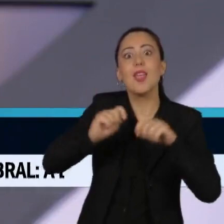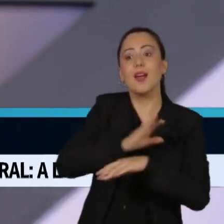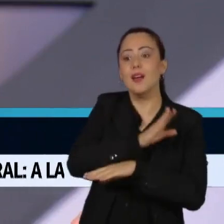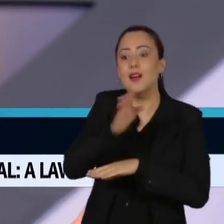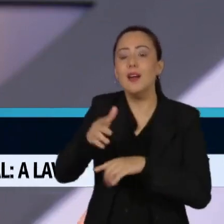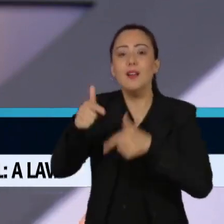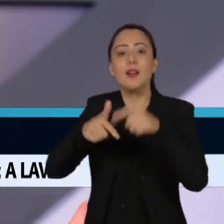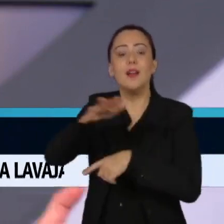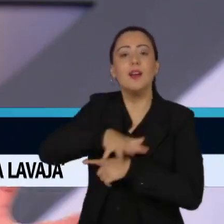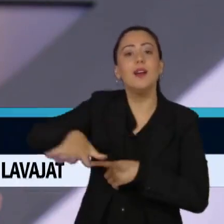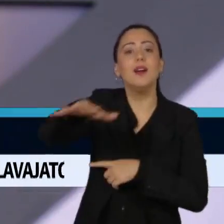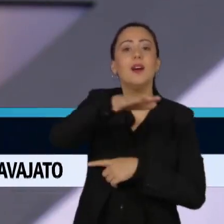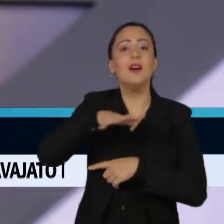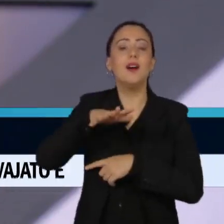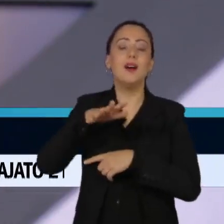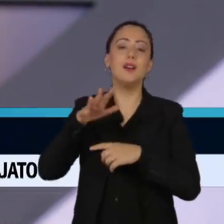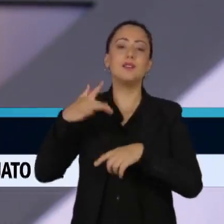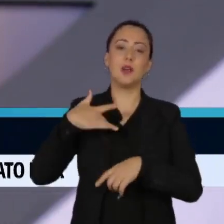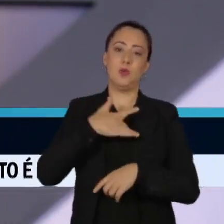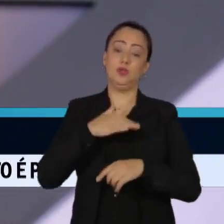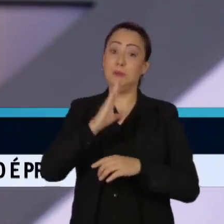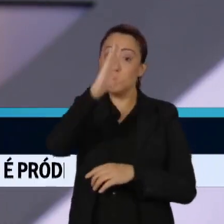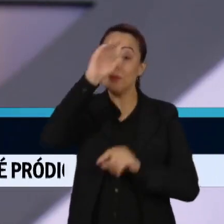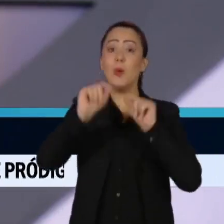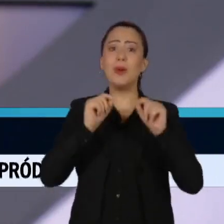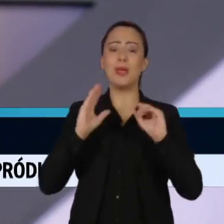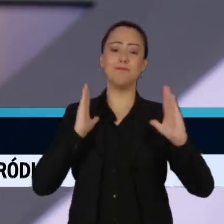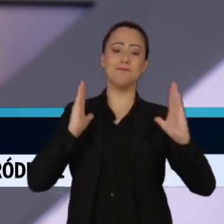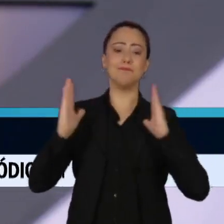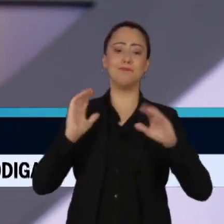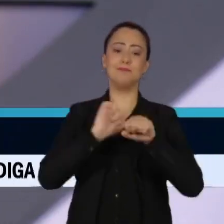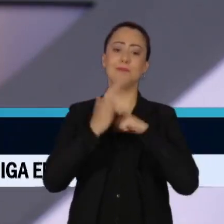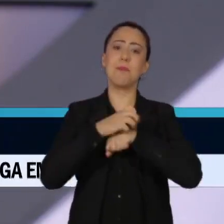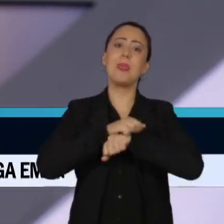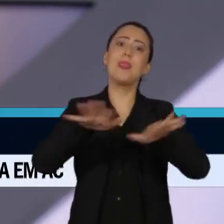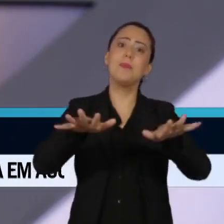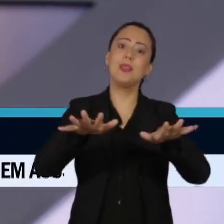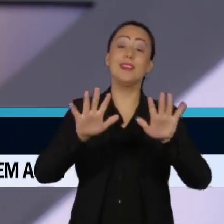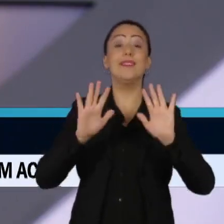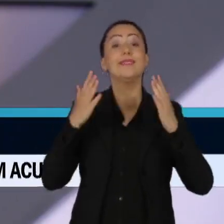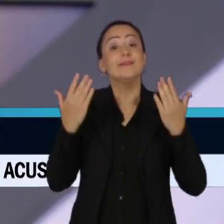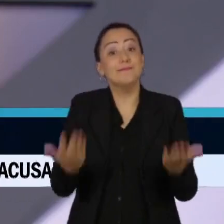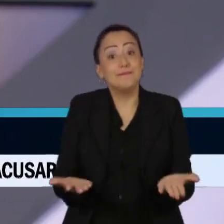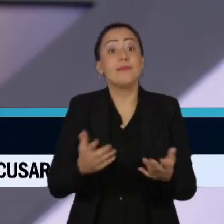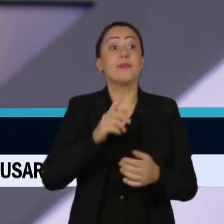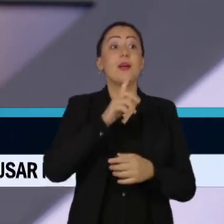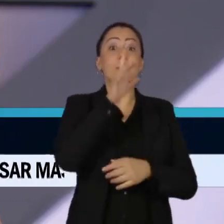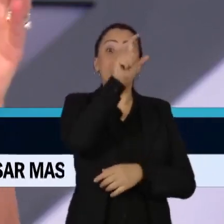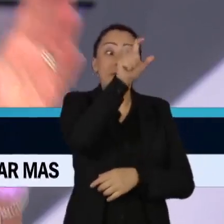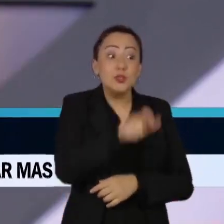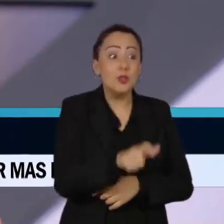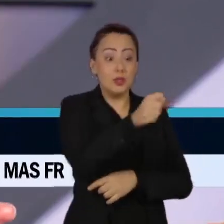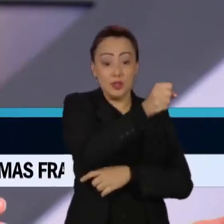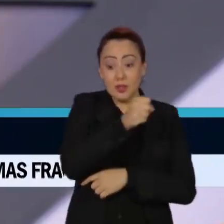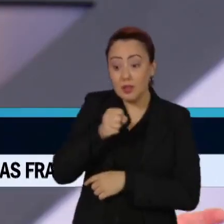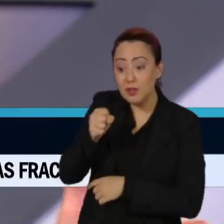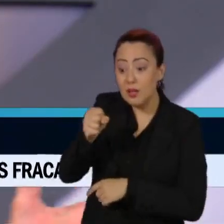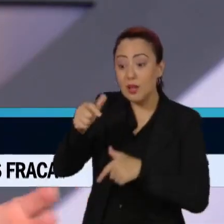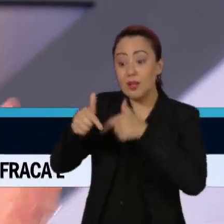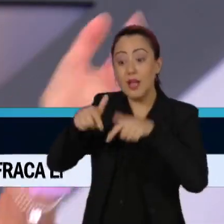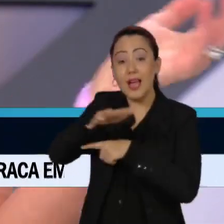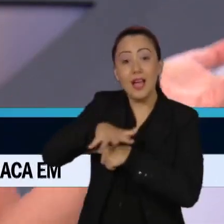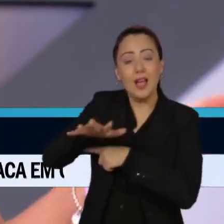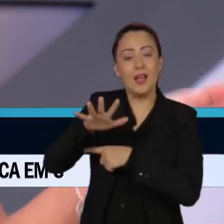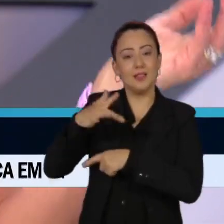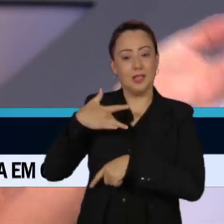da Saúde no meio de uma pandemia. Então, este cargo tinha que ser de alguém que tecnicamente era bom, politicamente era